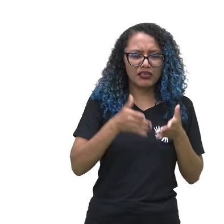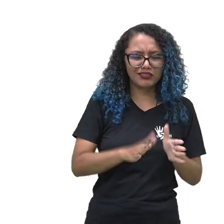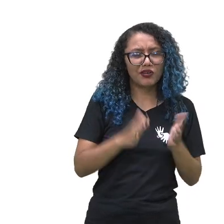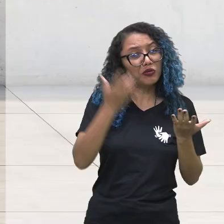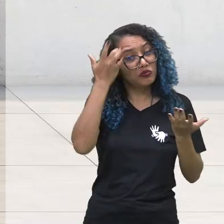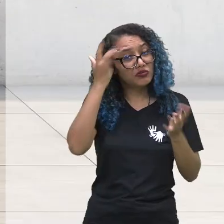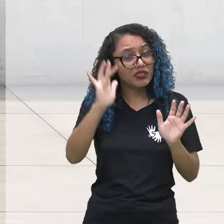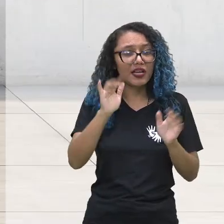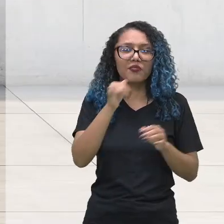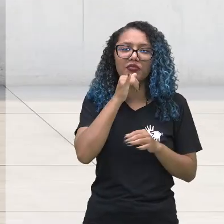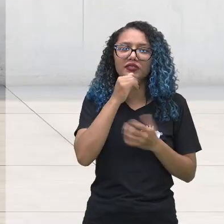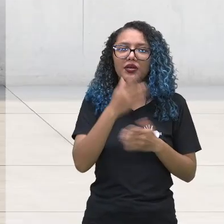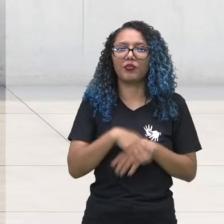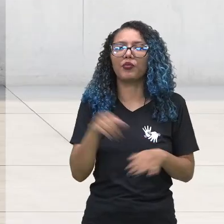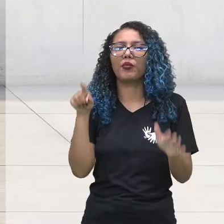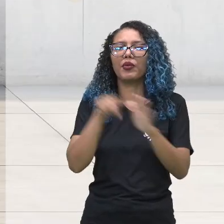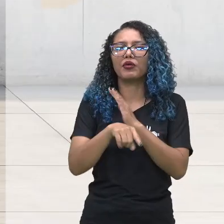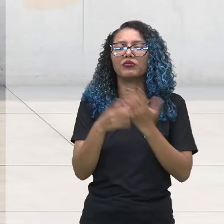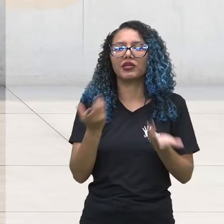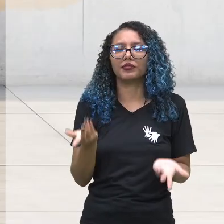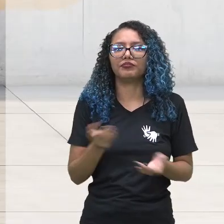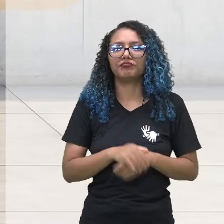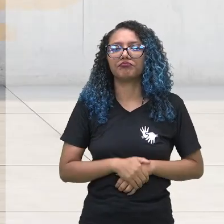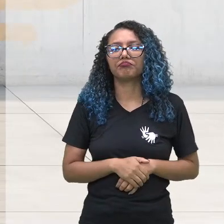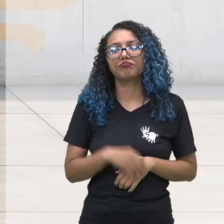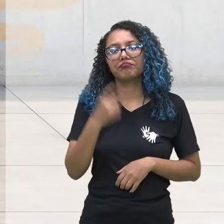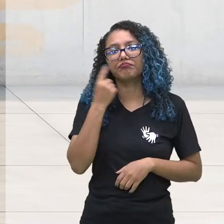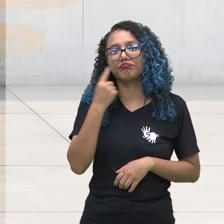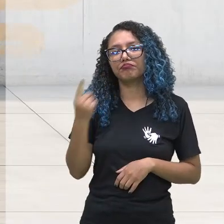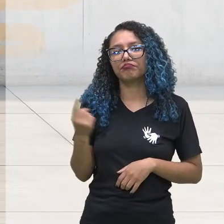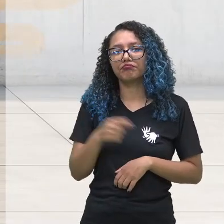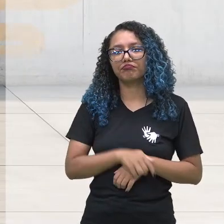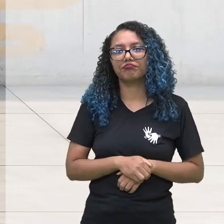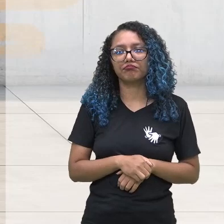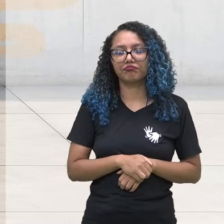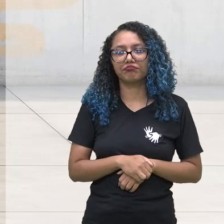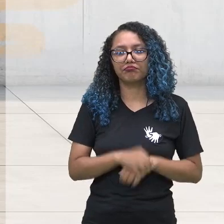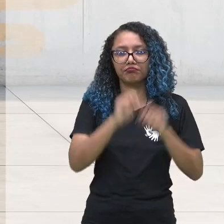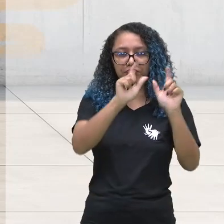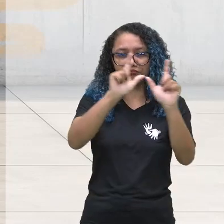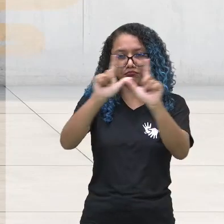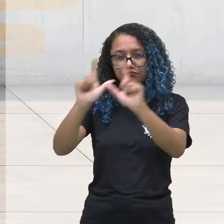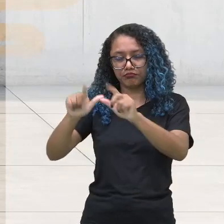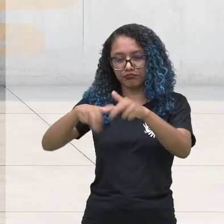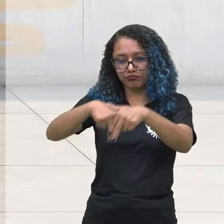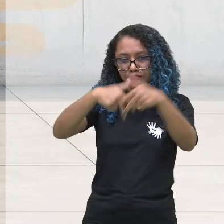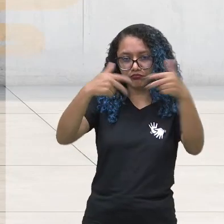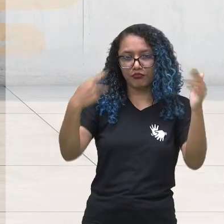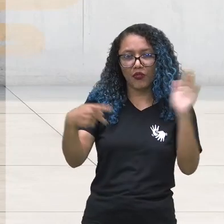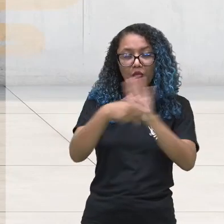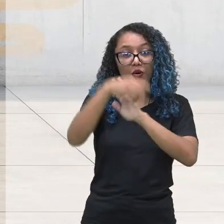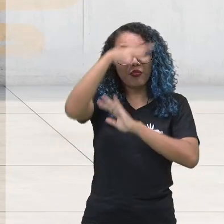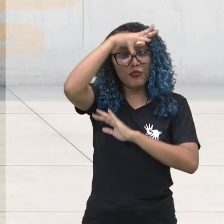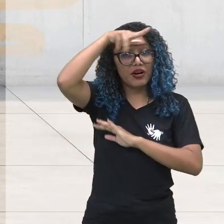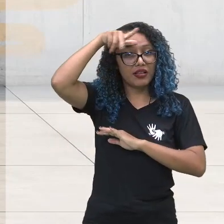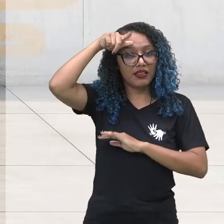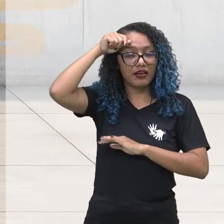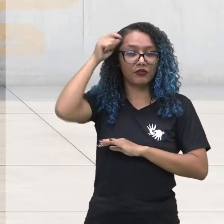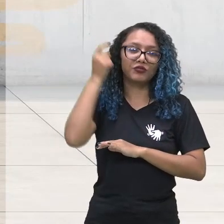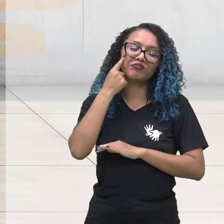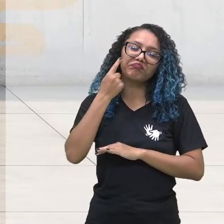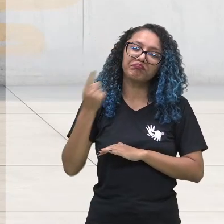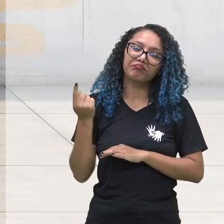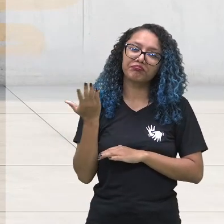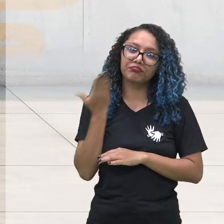perguntar aqui quem é amazonense, né? Nós temos aqui o mural étnico das cidades de Manaus.